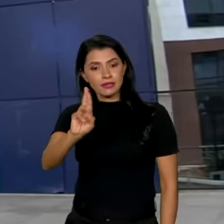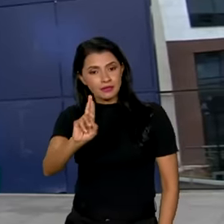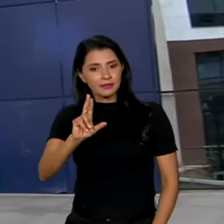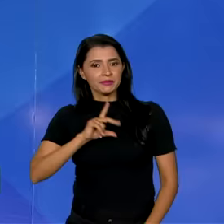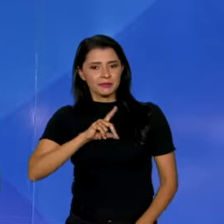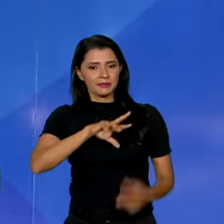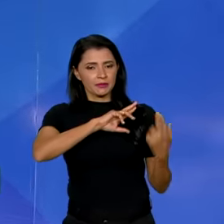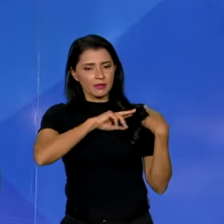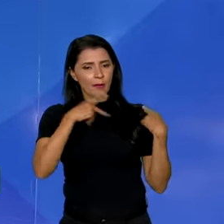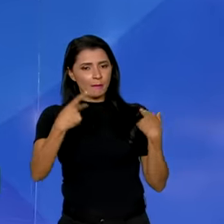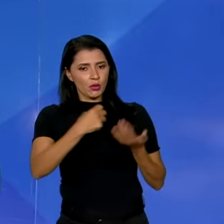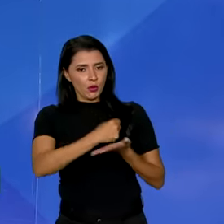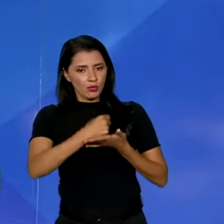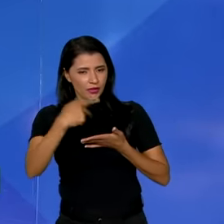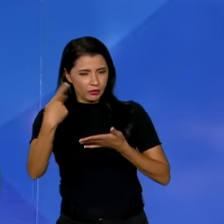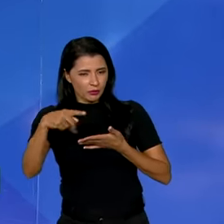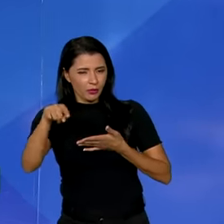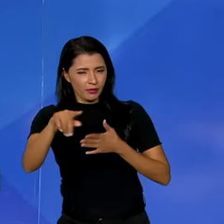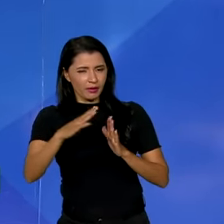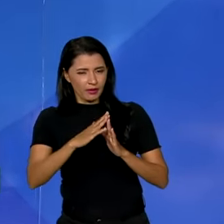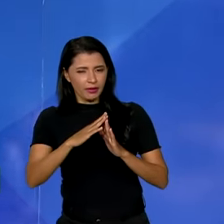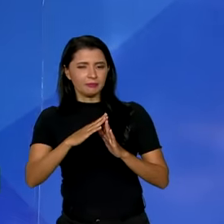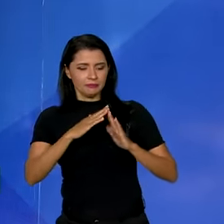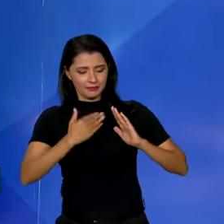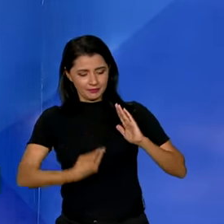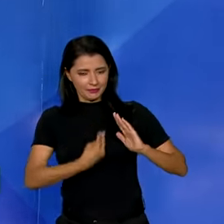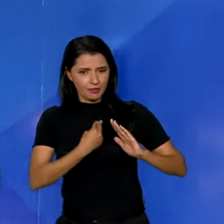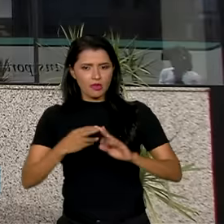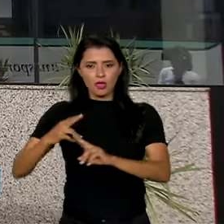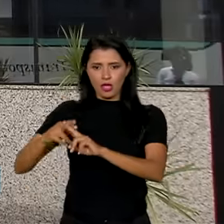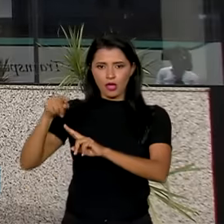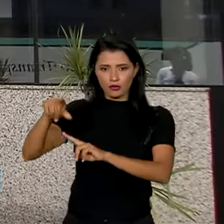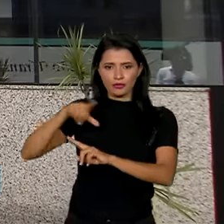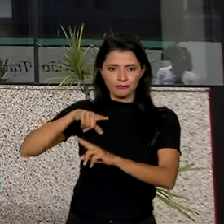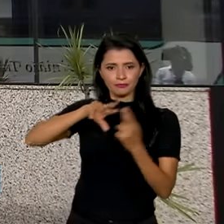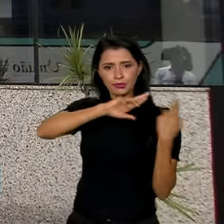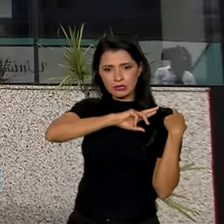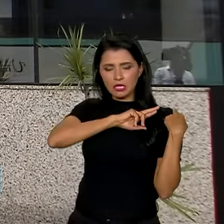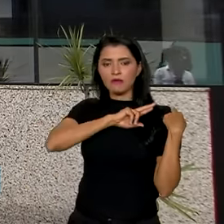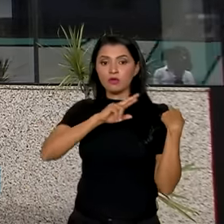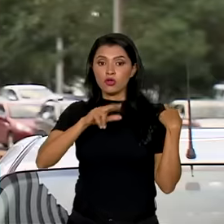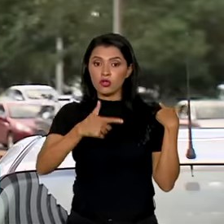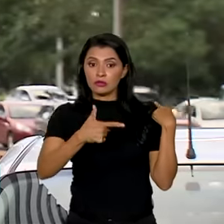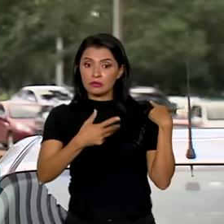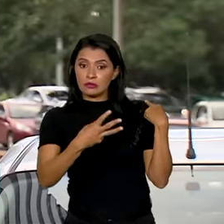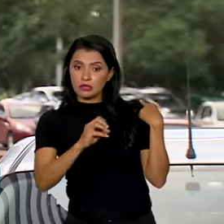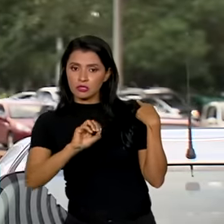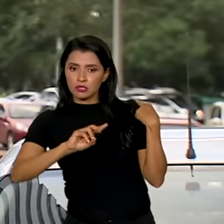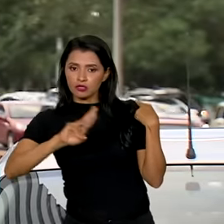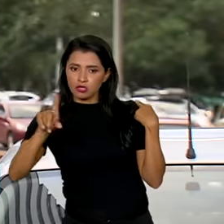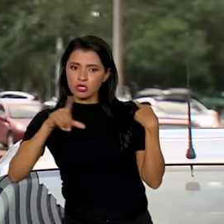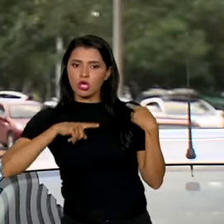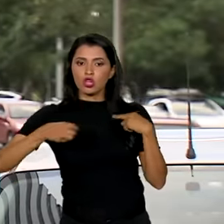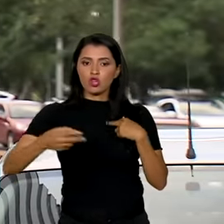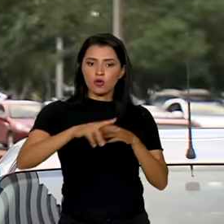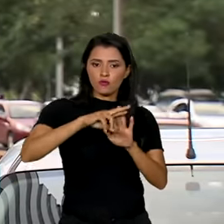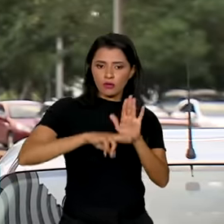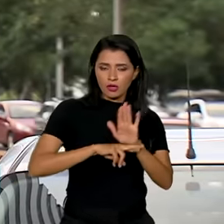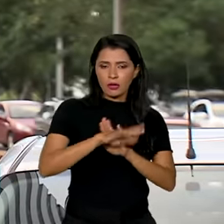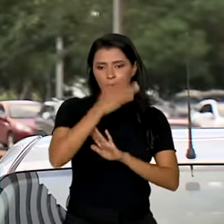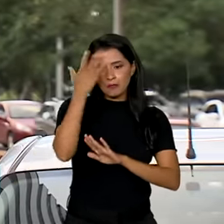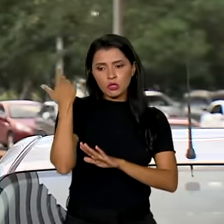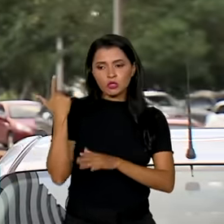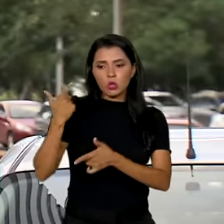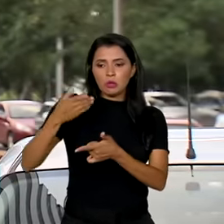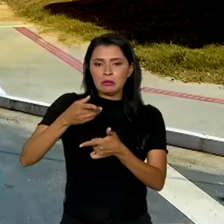pelos contratos do Minha Casa Minha Vida, a Caixa tem agora 30 dias para aplicar as novas regras, que também perdoam quem estava com